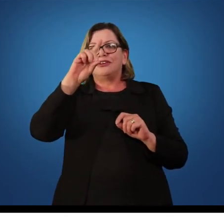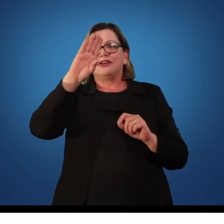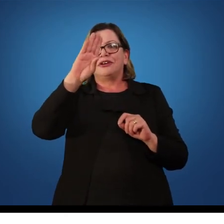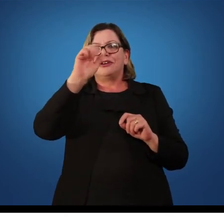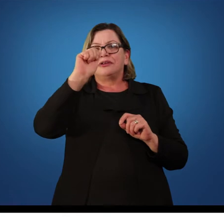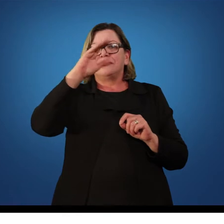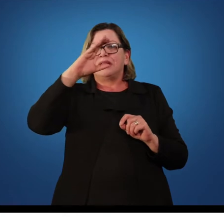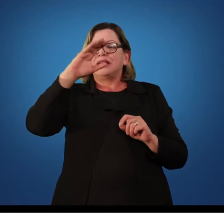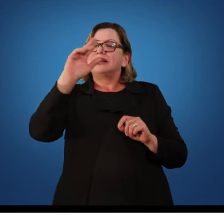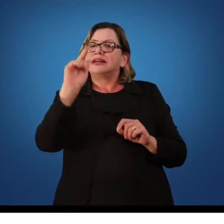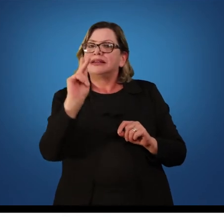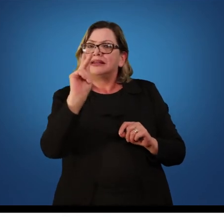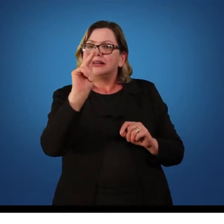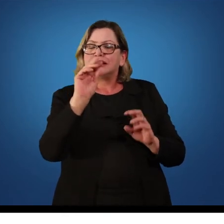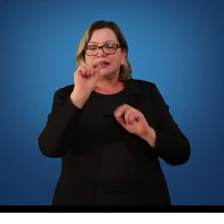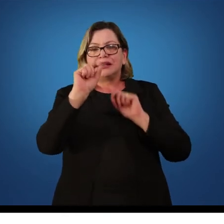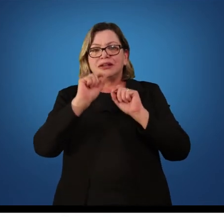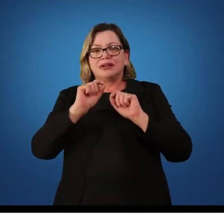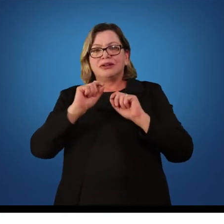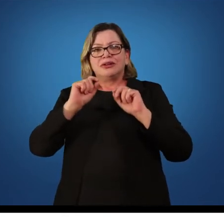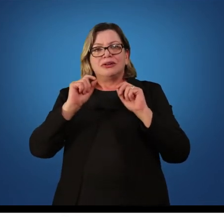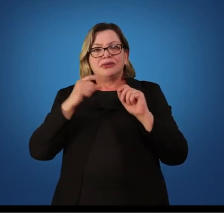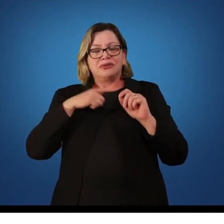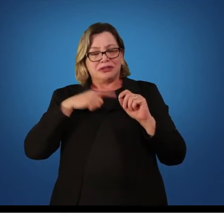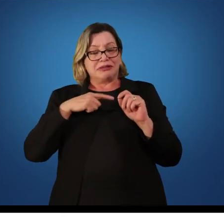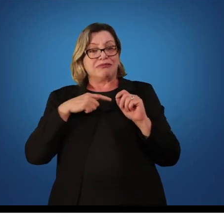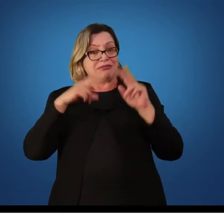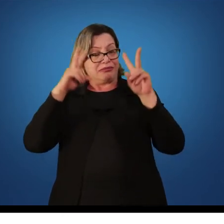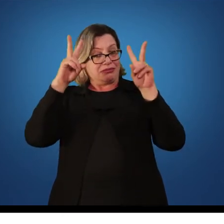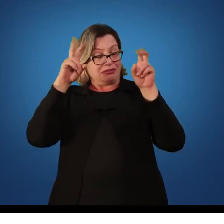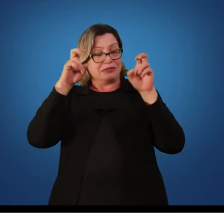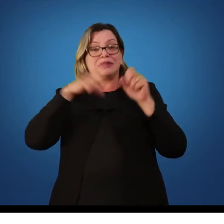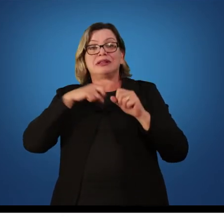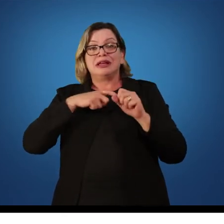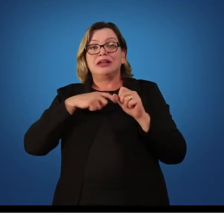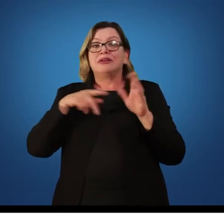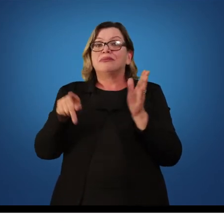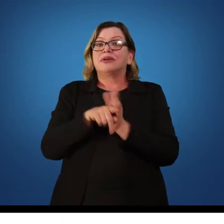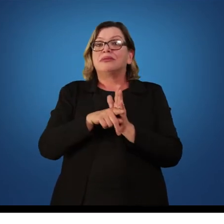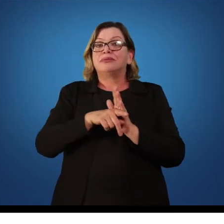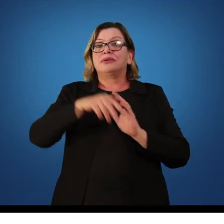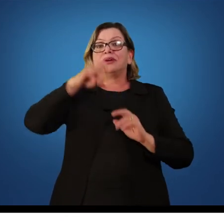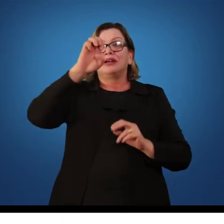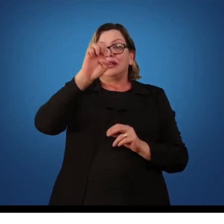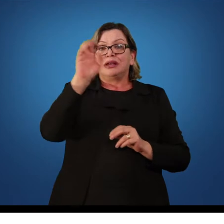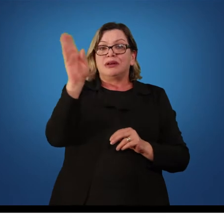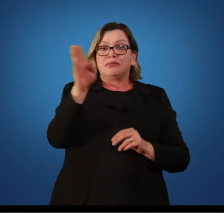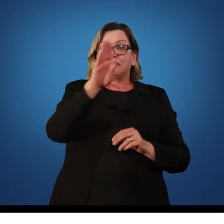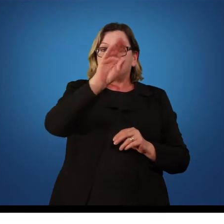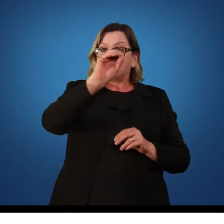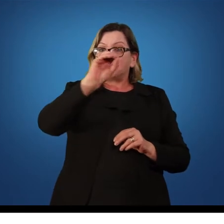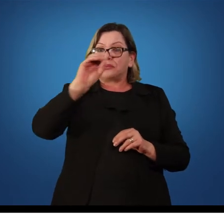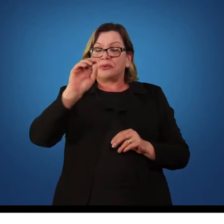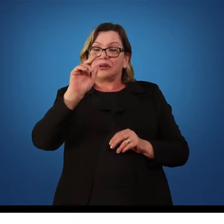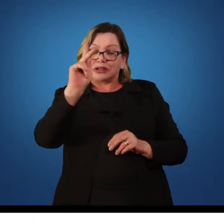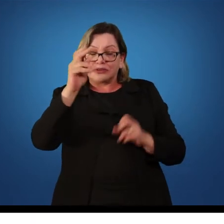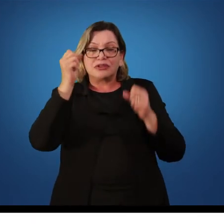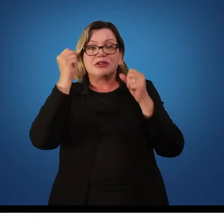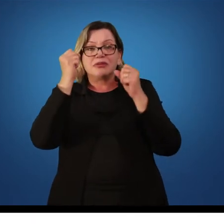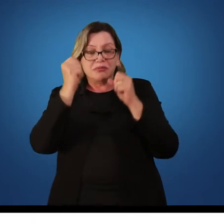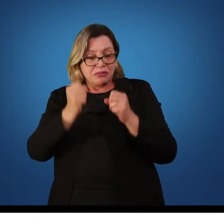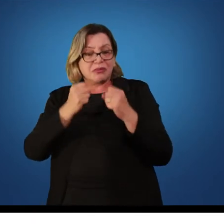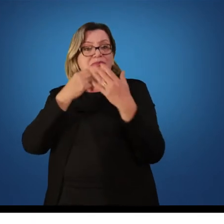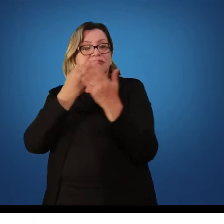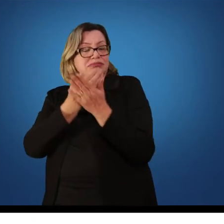E esse conteúdo, ele está disponível no e-book da disciplina que vocês terão acesso e poderão